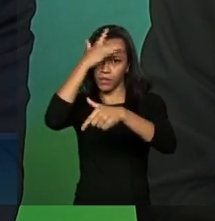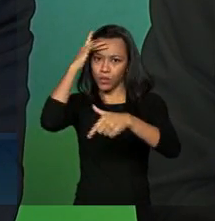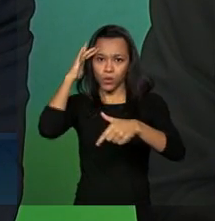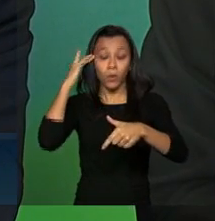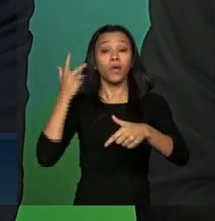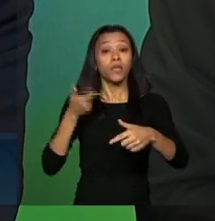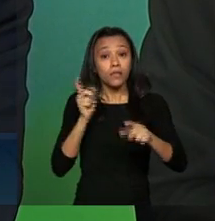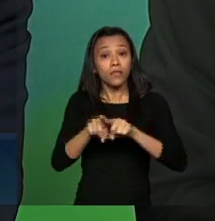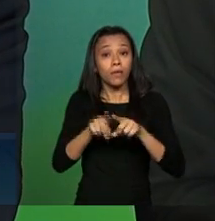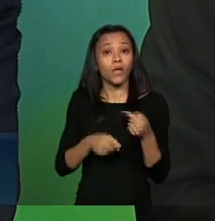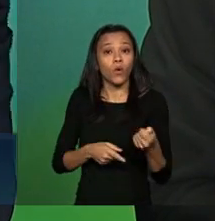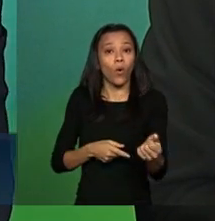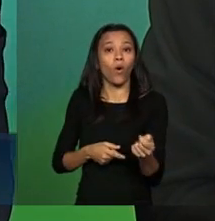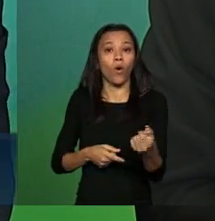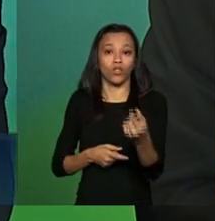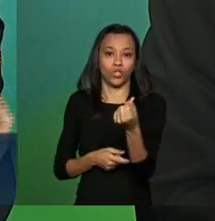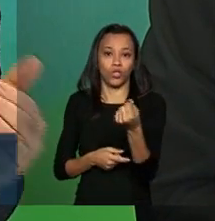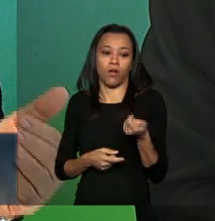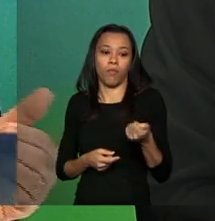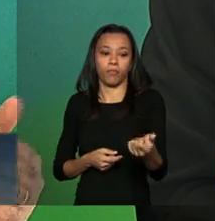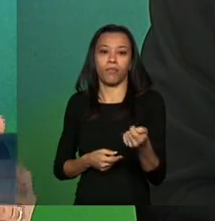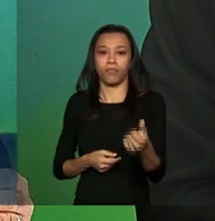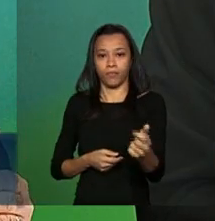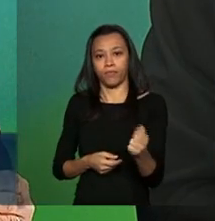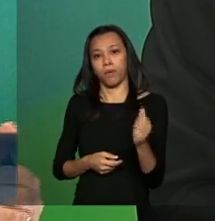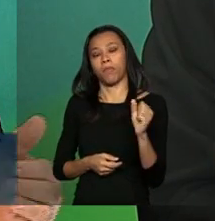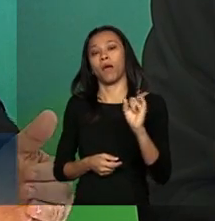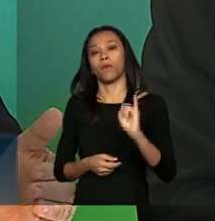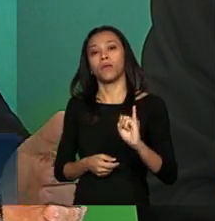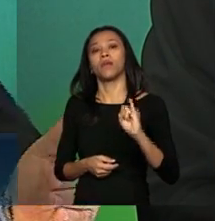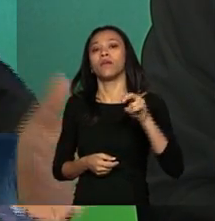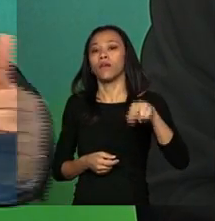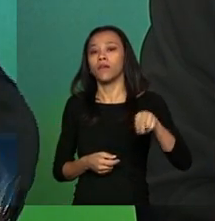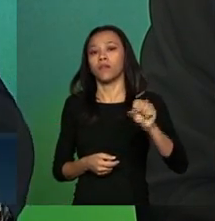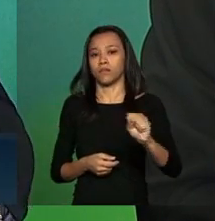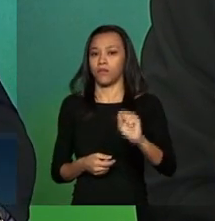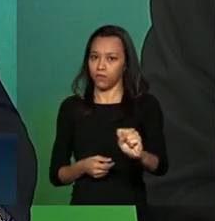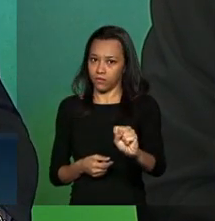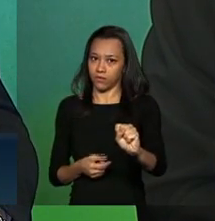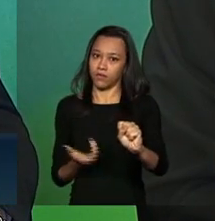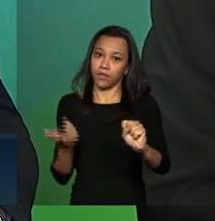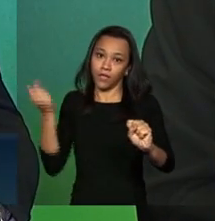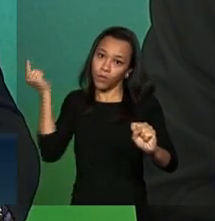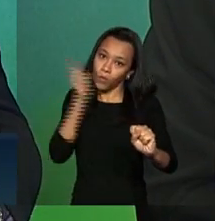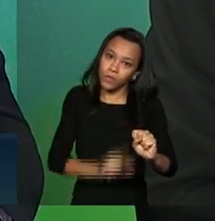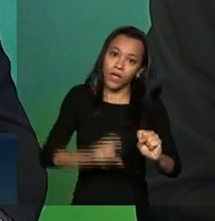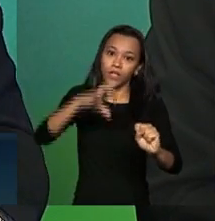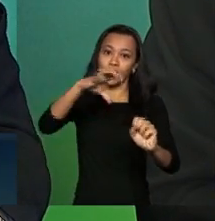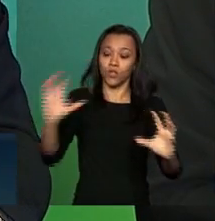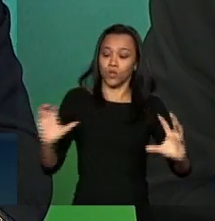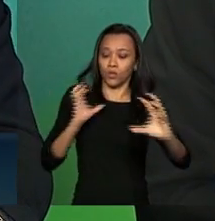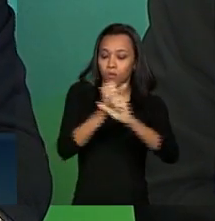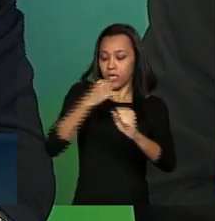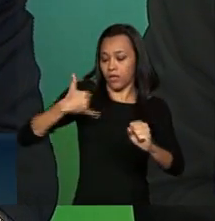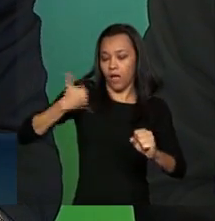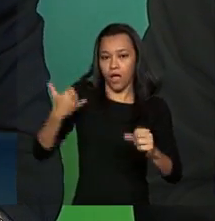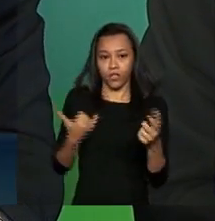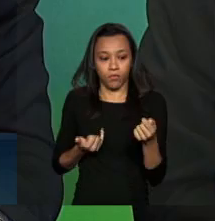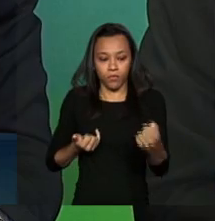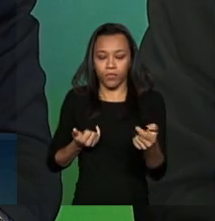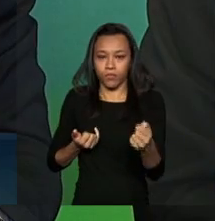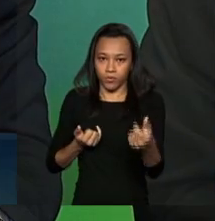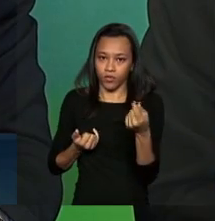contribuindo. Então, aí a soma de idade mais tempo de contribuição alcança 95. Aqui, ele